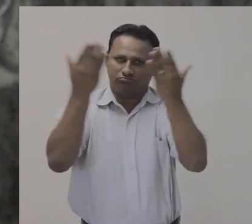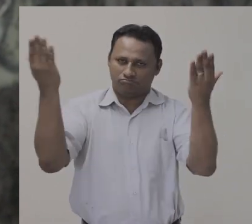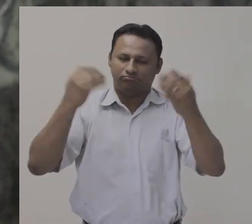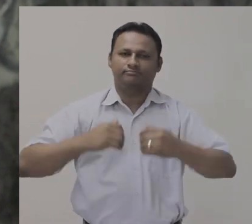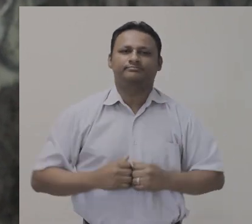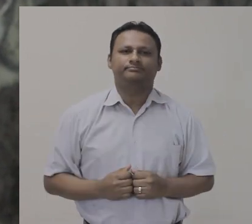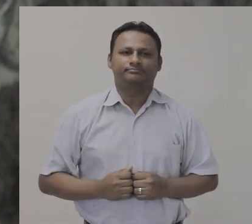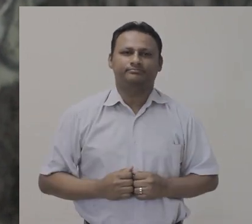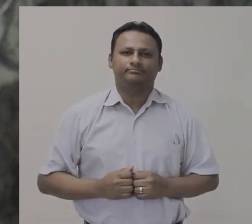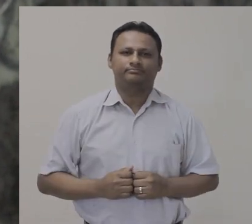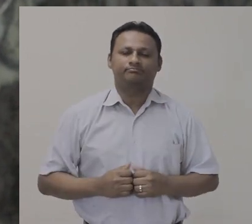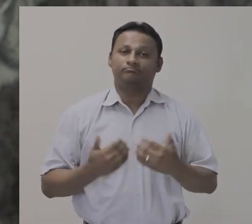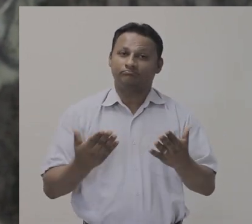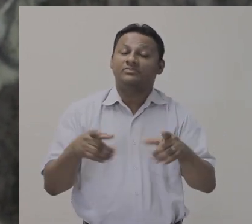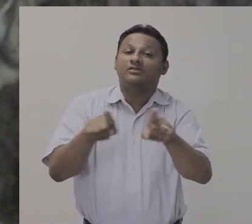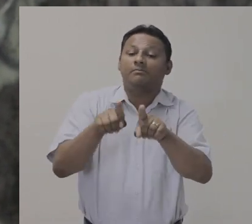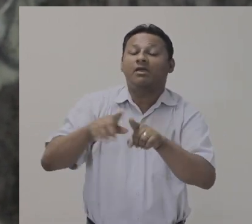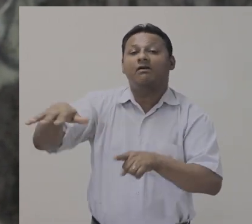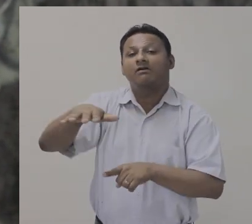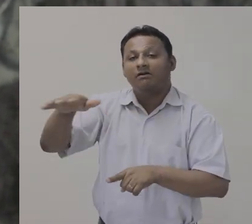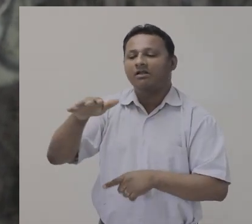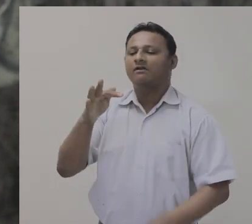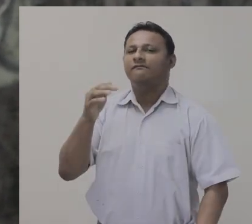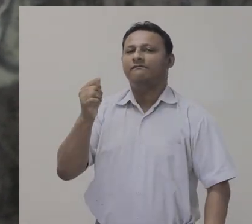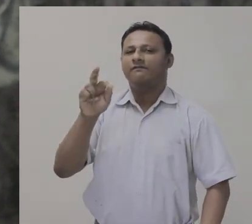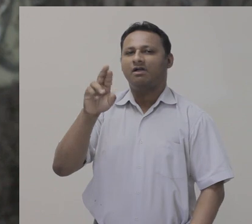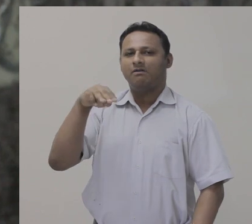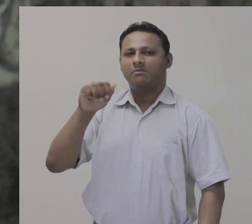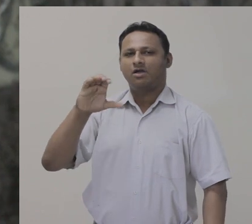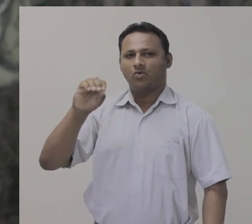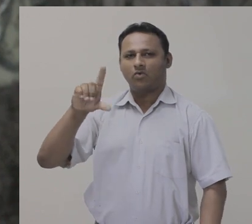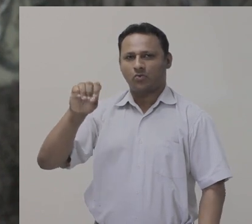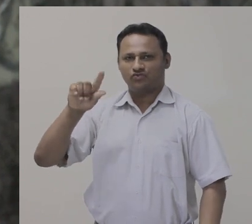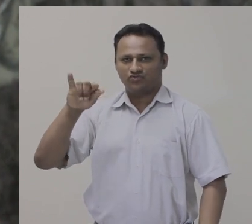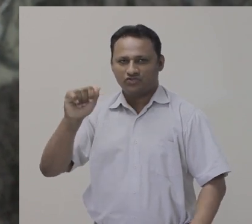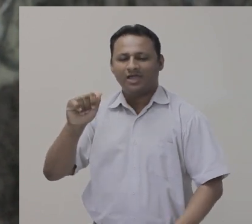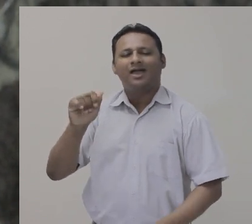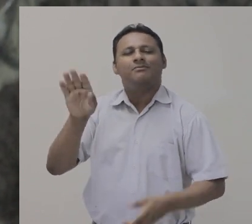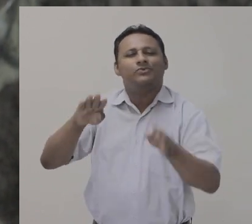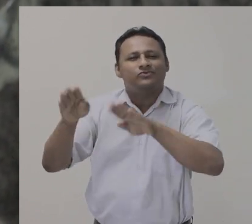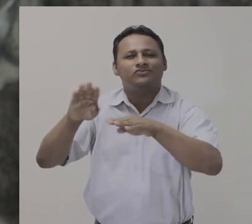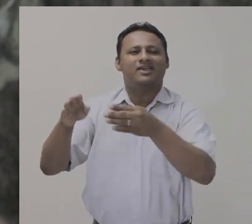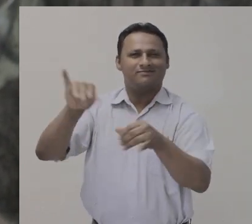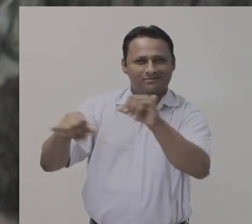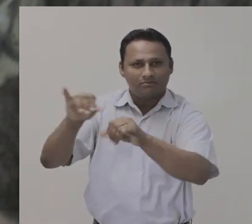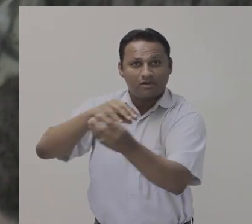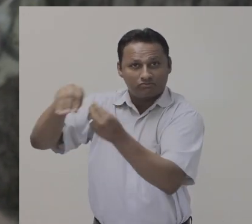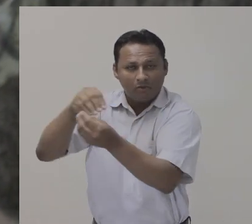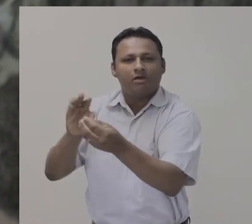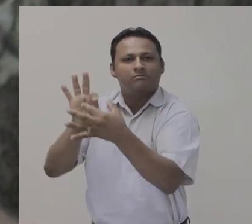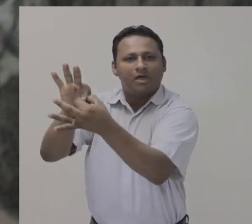no site direito.ufes.br. E na Farmacologia e Bioquímica, também há vagas para o Mestrado.